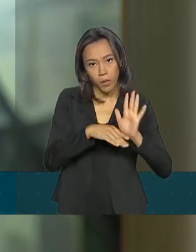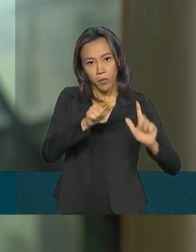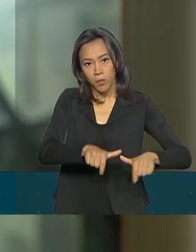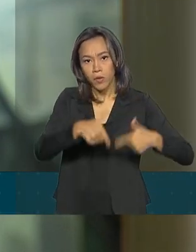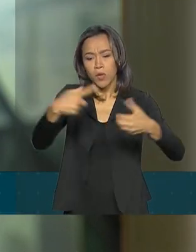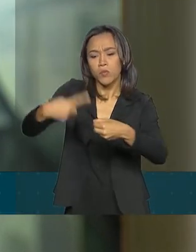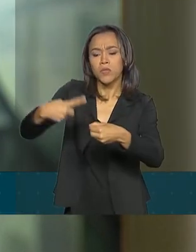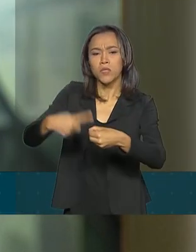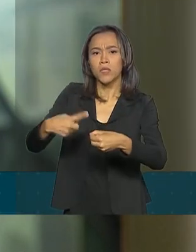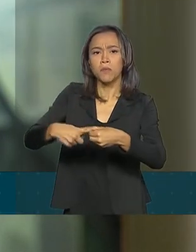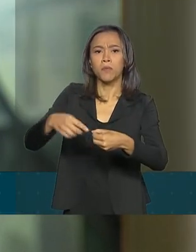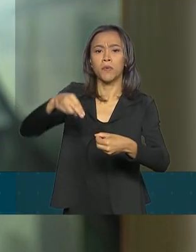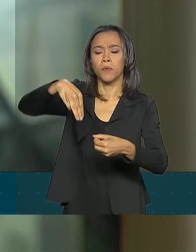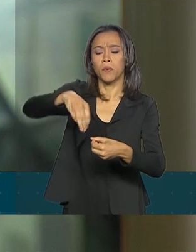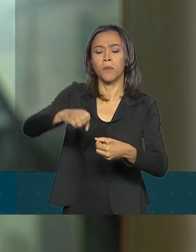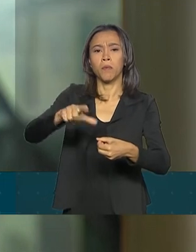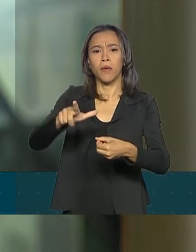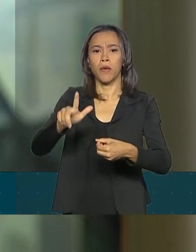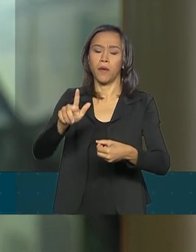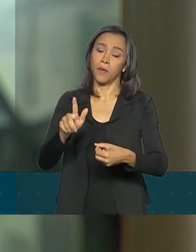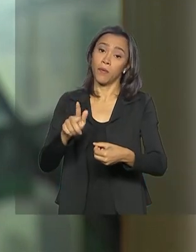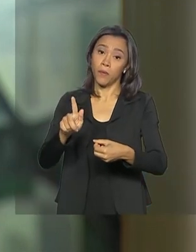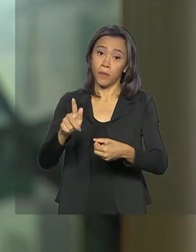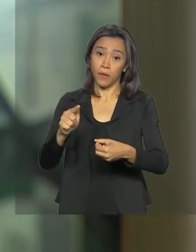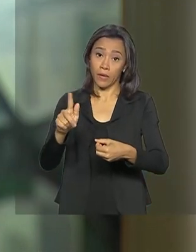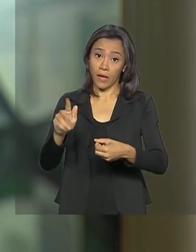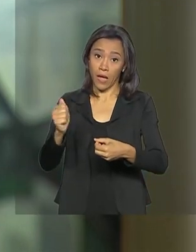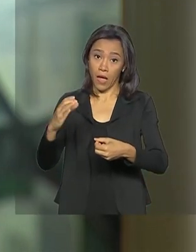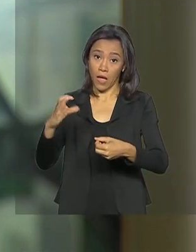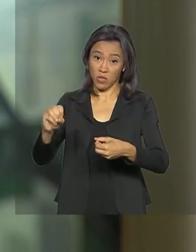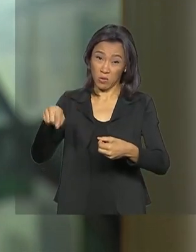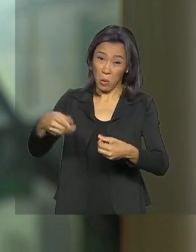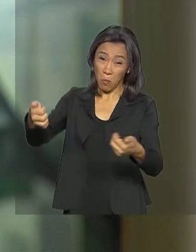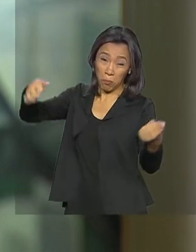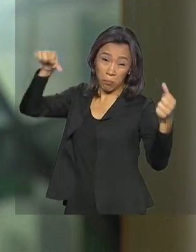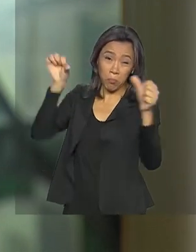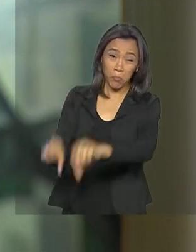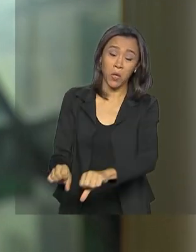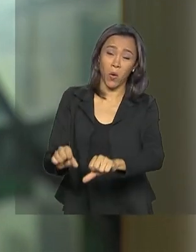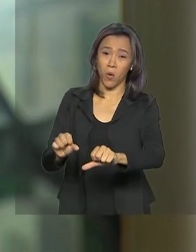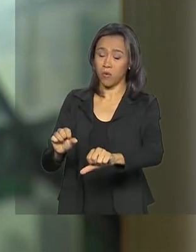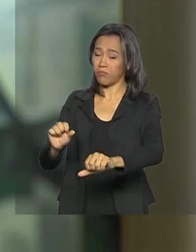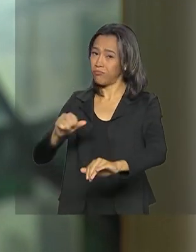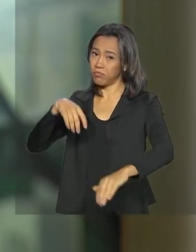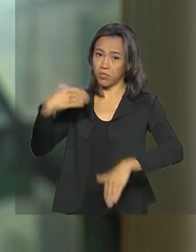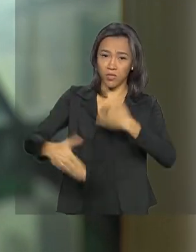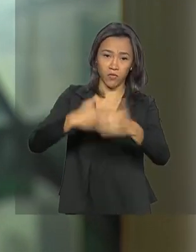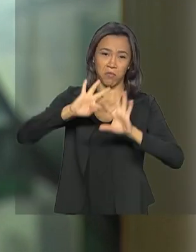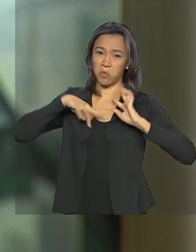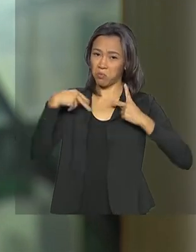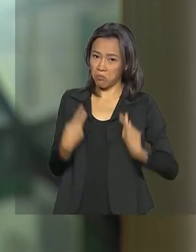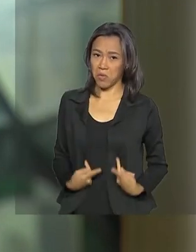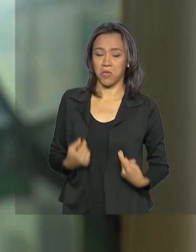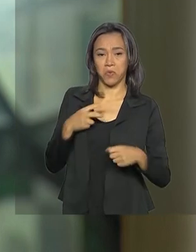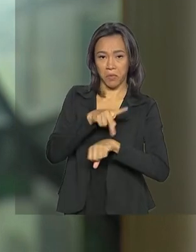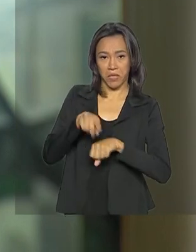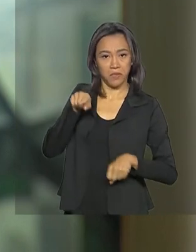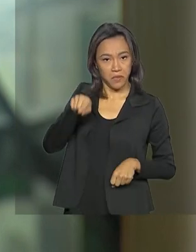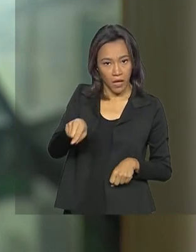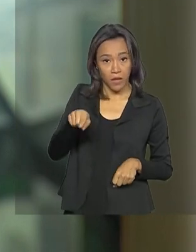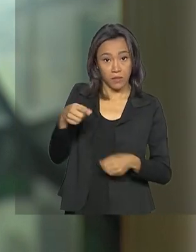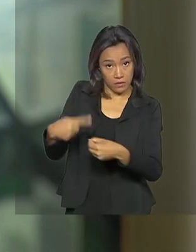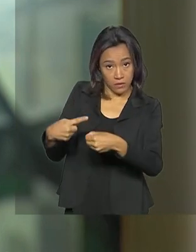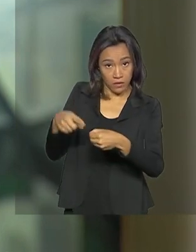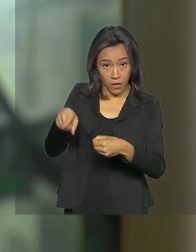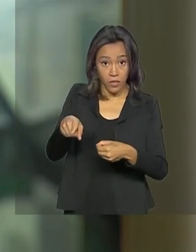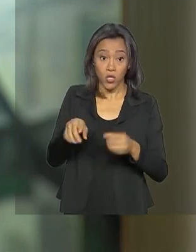Melgaço, que tem 26 mil habitantes e o pior índice de desenvolvimento humano do país. Com o lançamento do